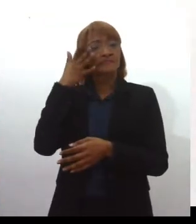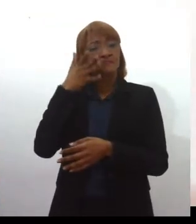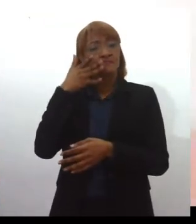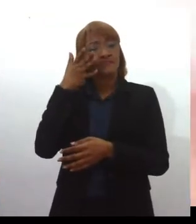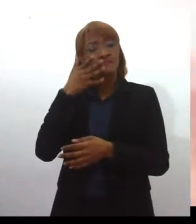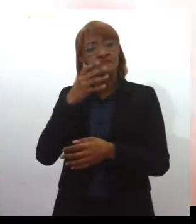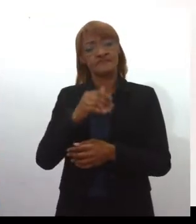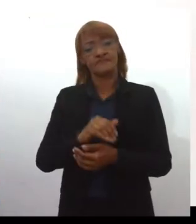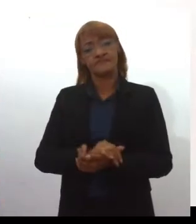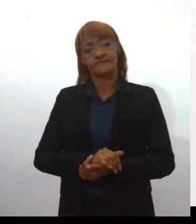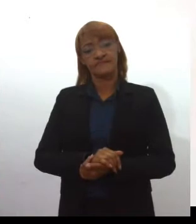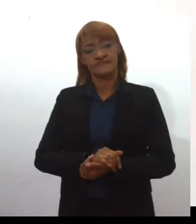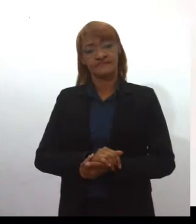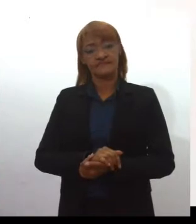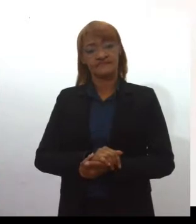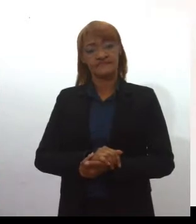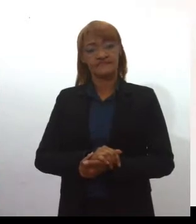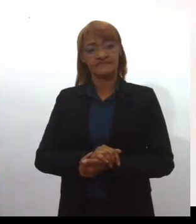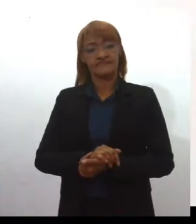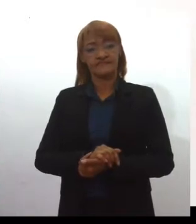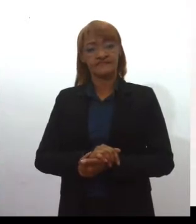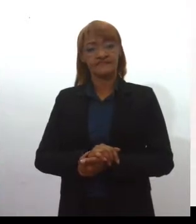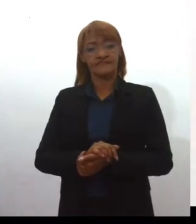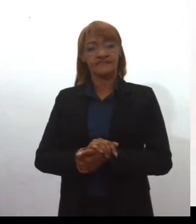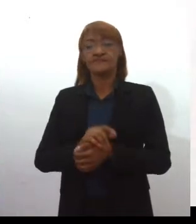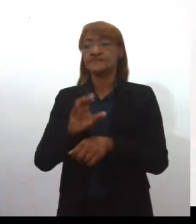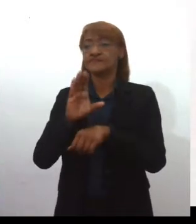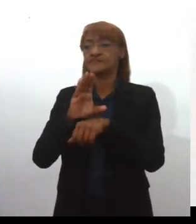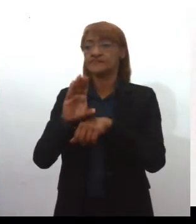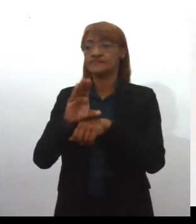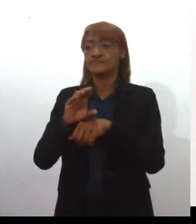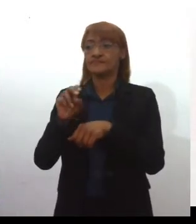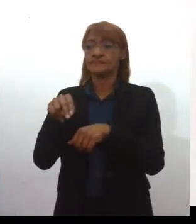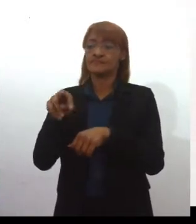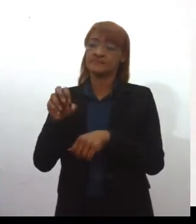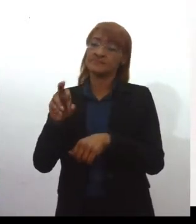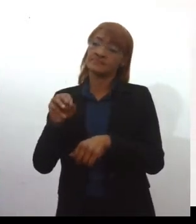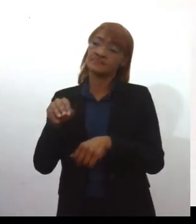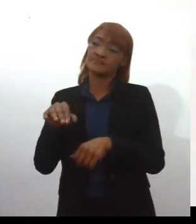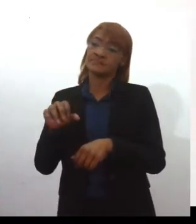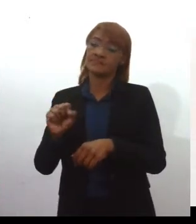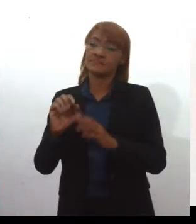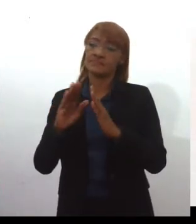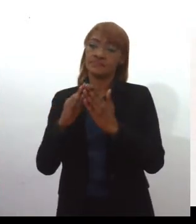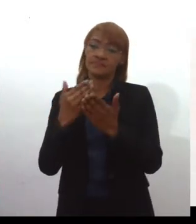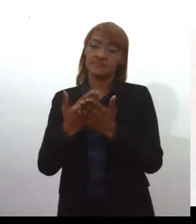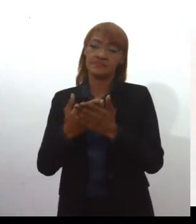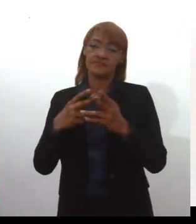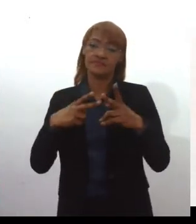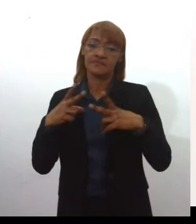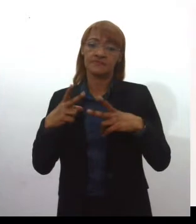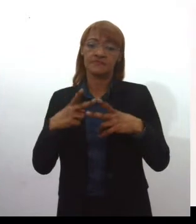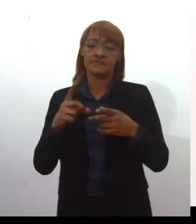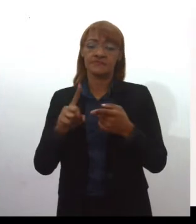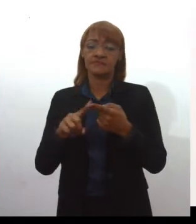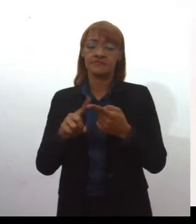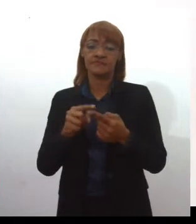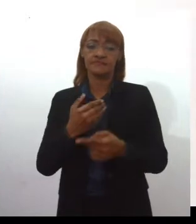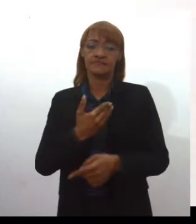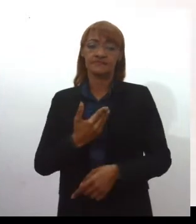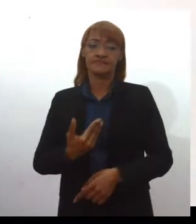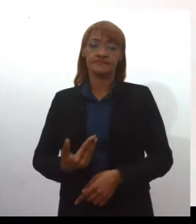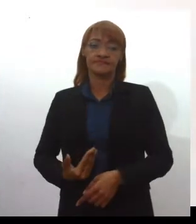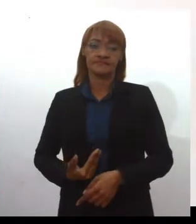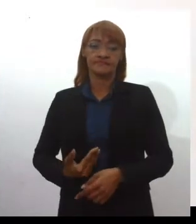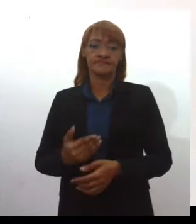dos cursos normal, tanto de um colégio particular como de um colégio público, e é possível, lendo